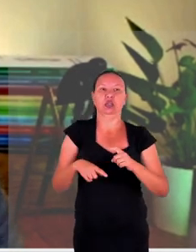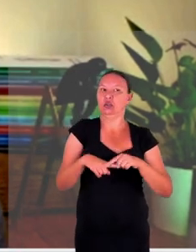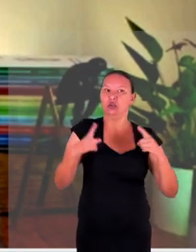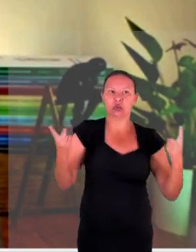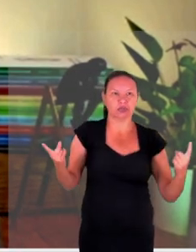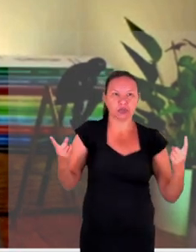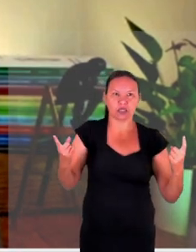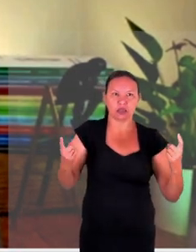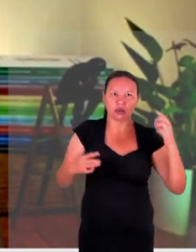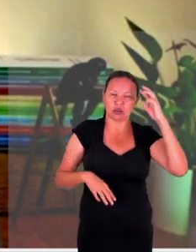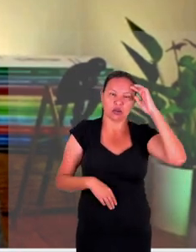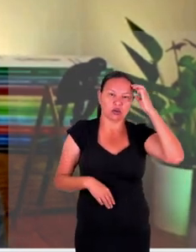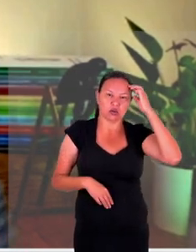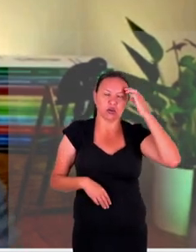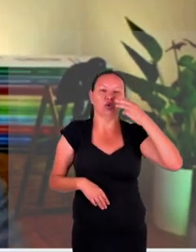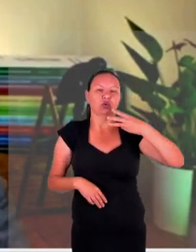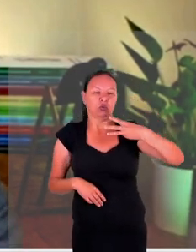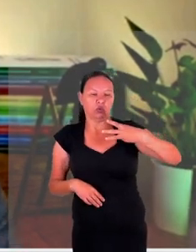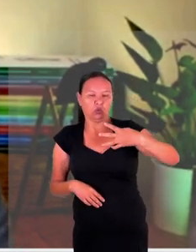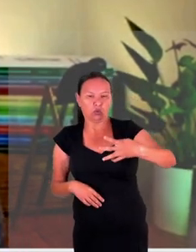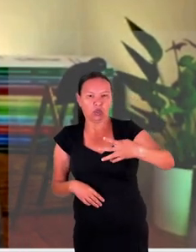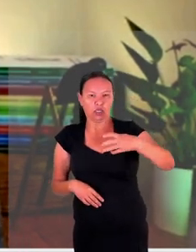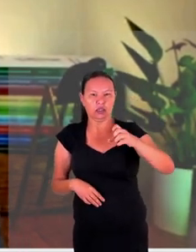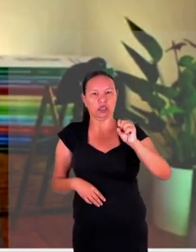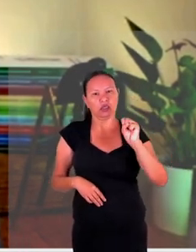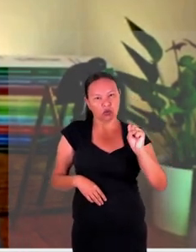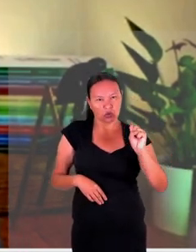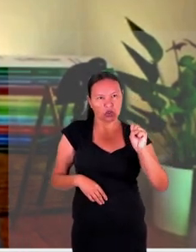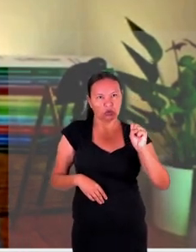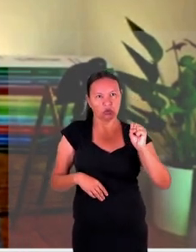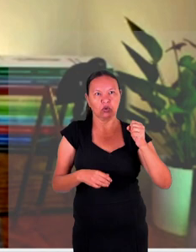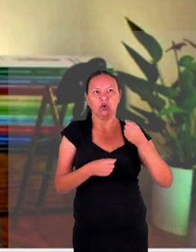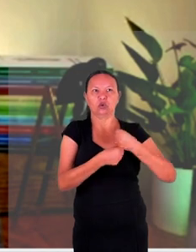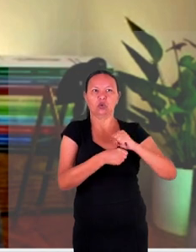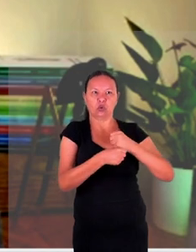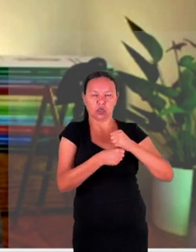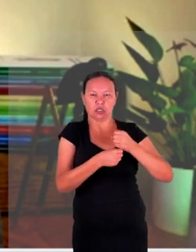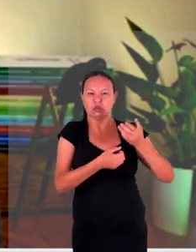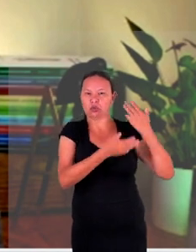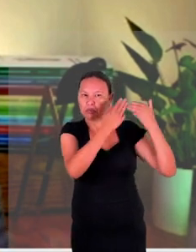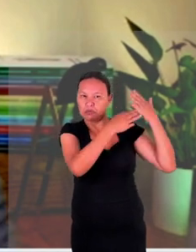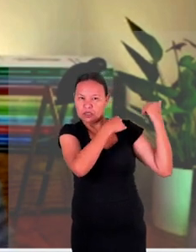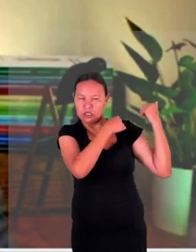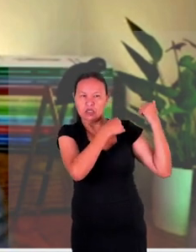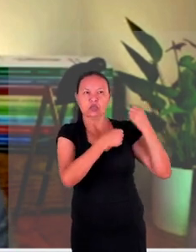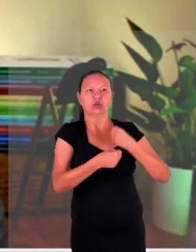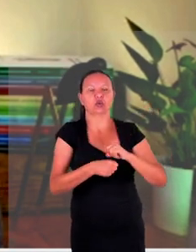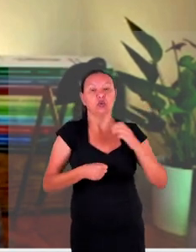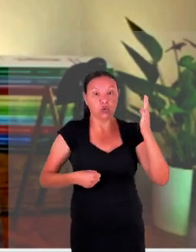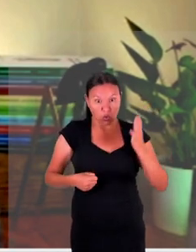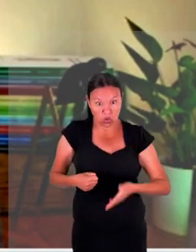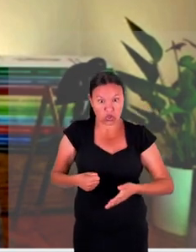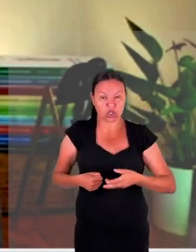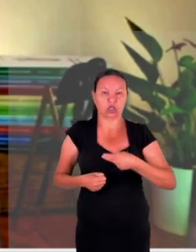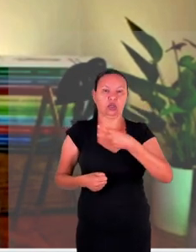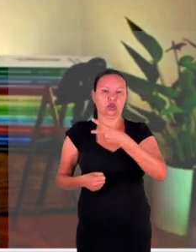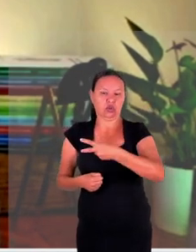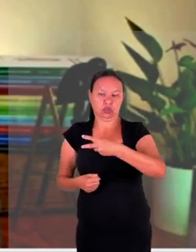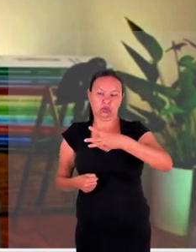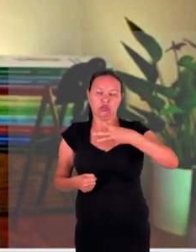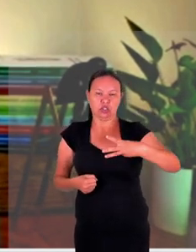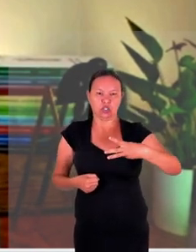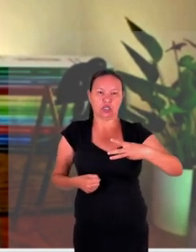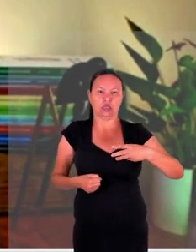uma preocupação em 1948 e não era uma preocupação em 1988 mas hoje em 2023 é